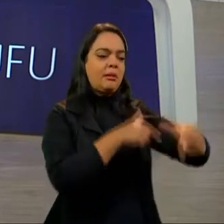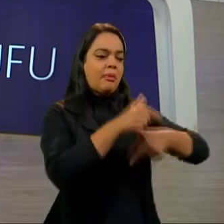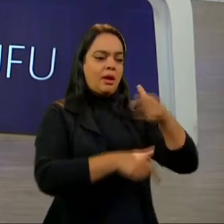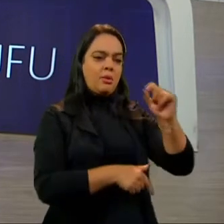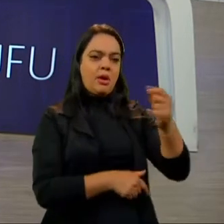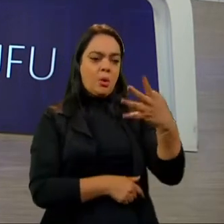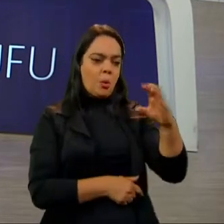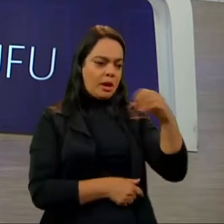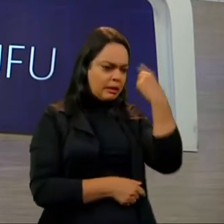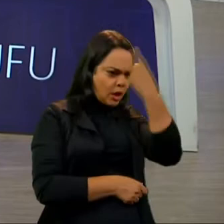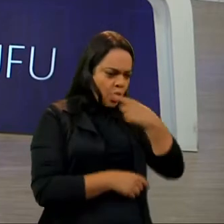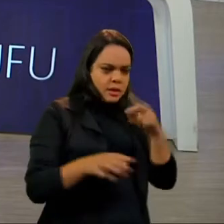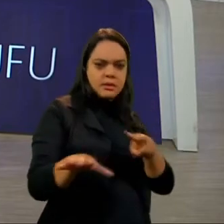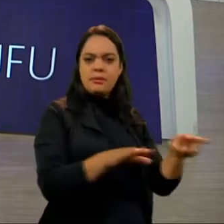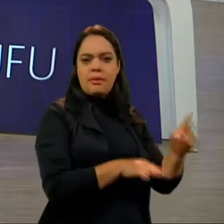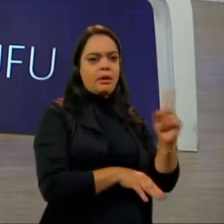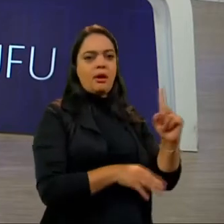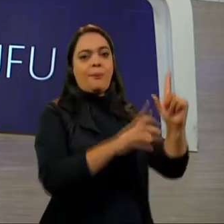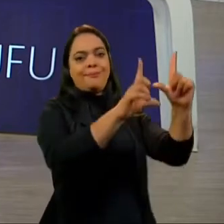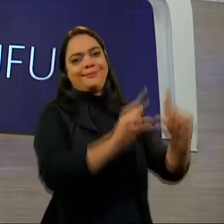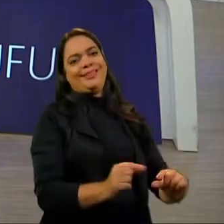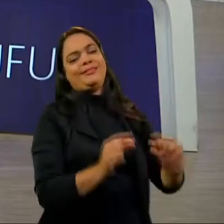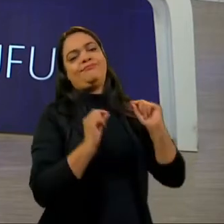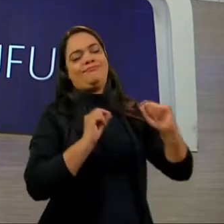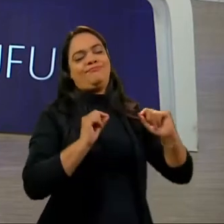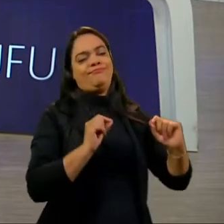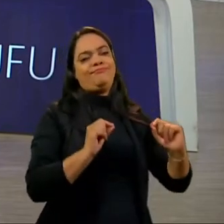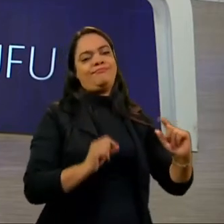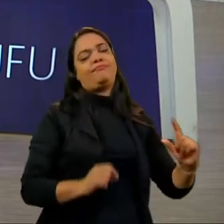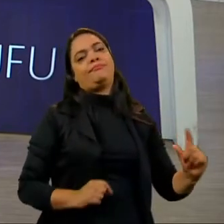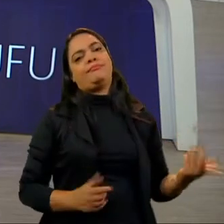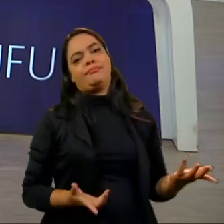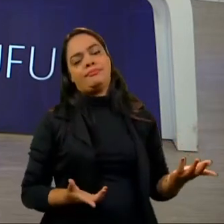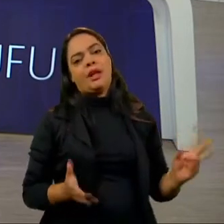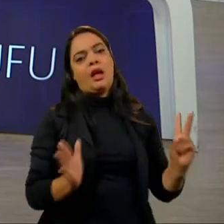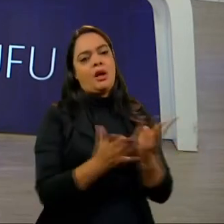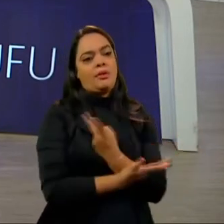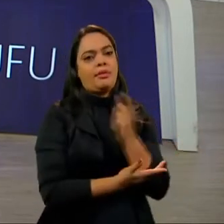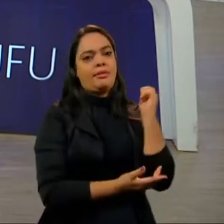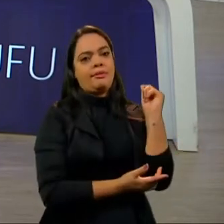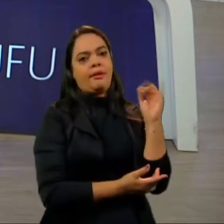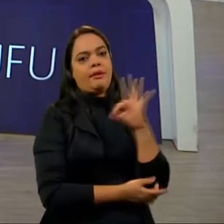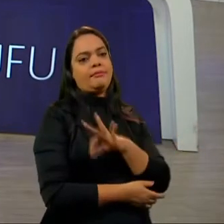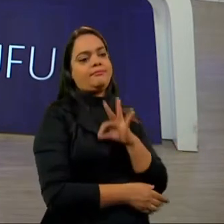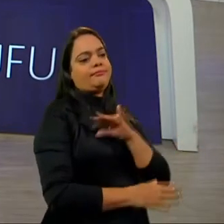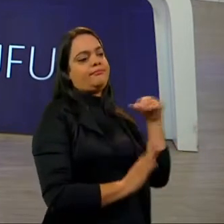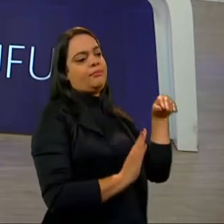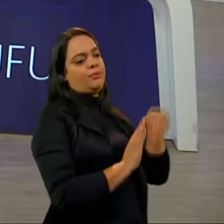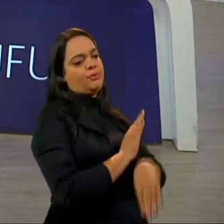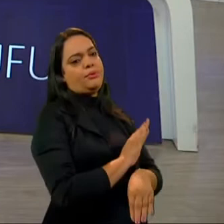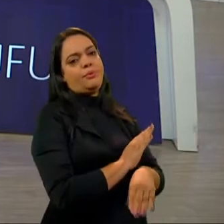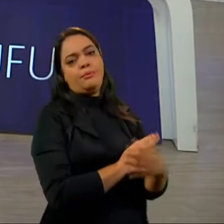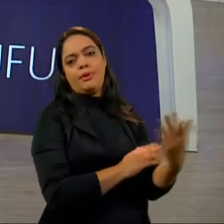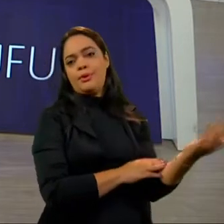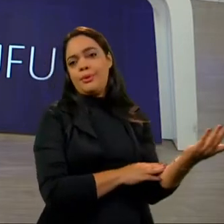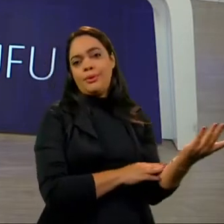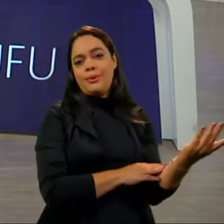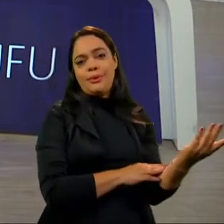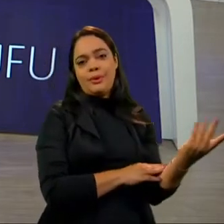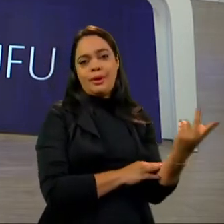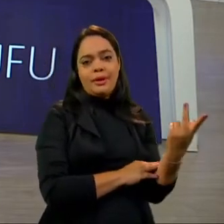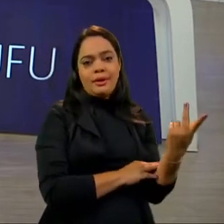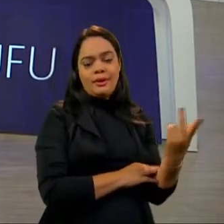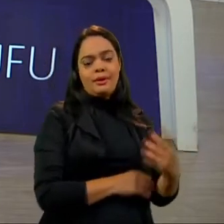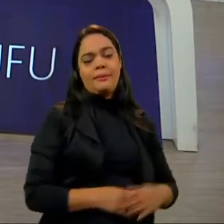semanais, via de regra, nós vamos ter uma queda muito grande ao longo do tempo da massa de rendimentos da